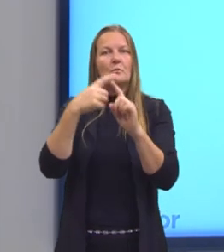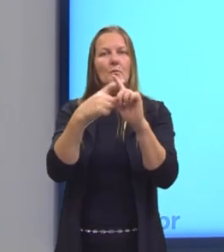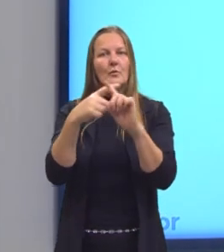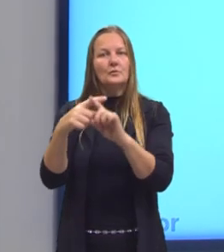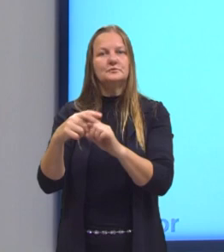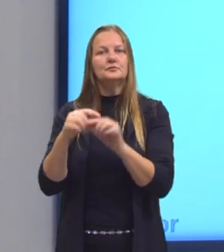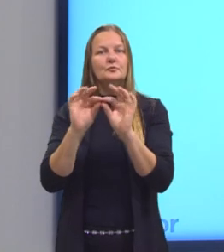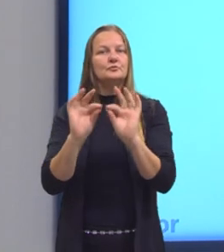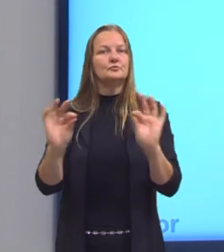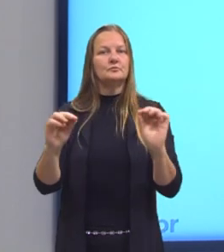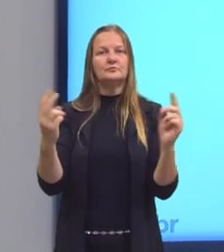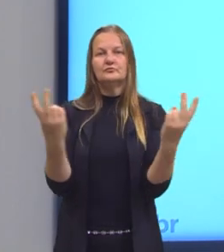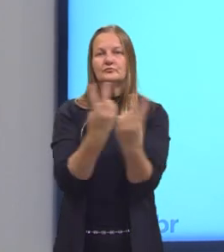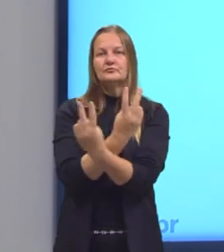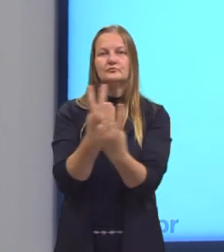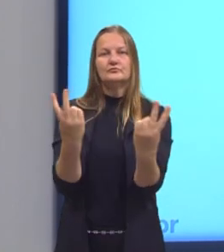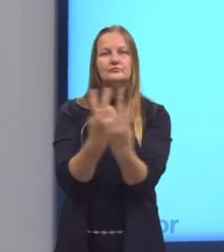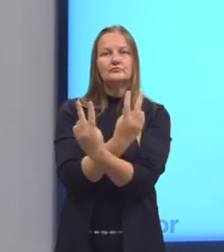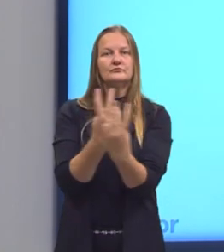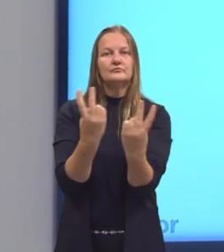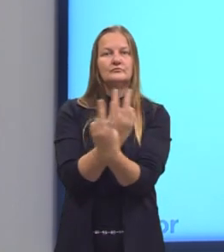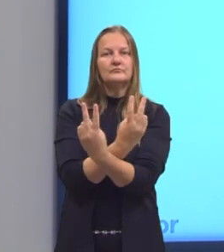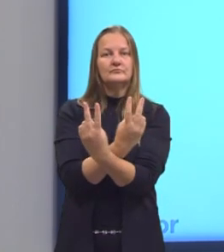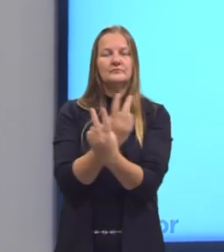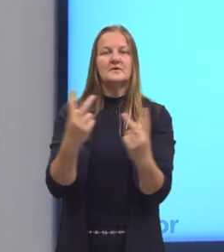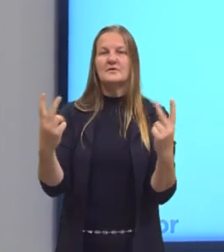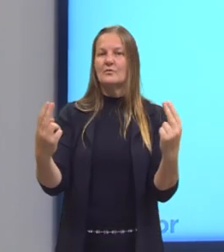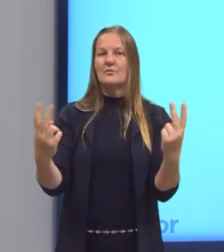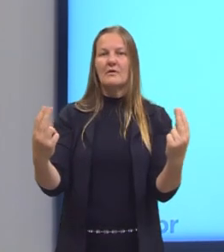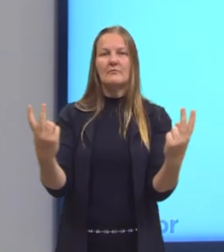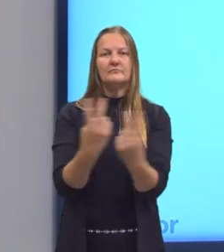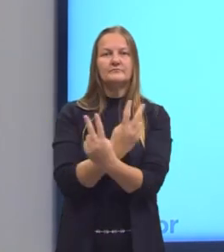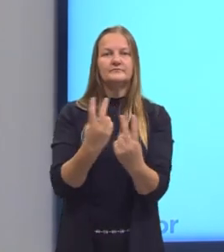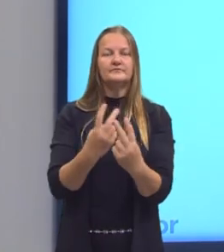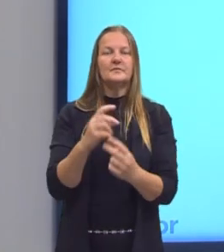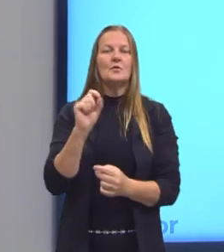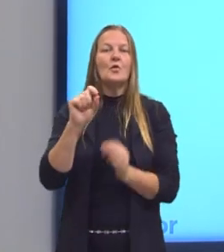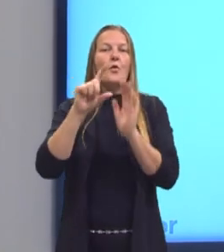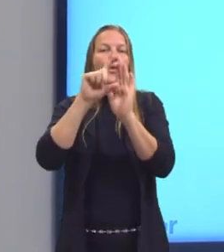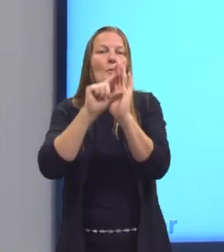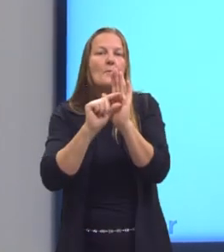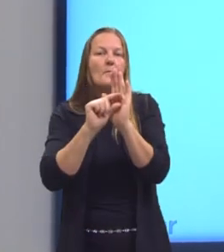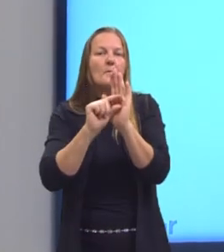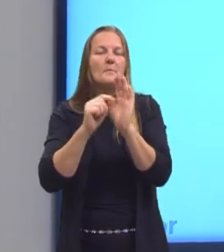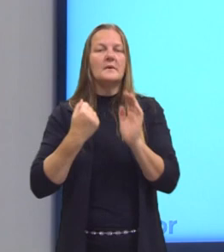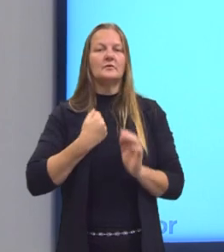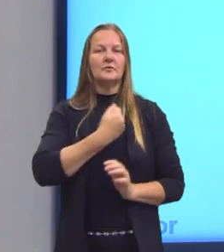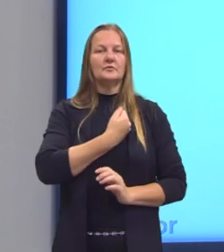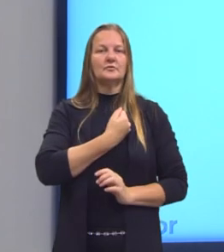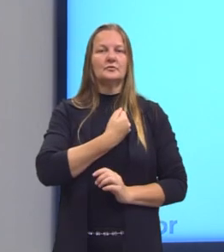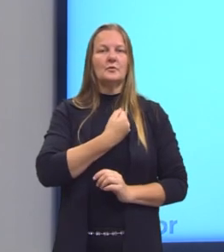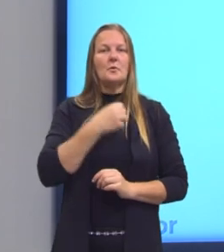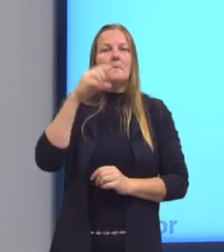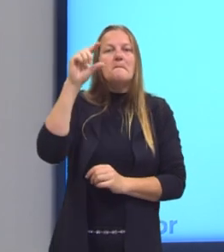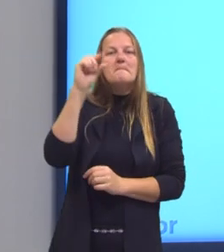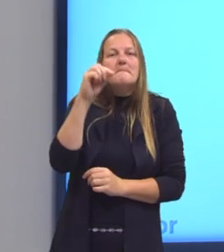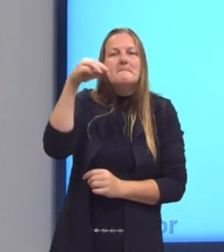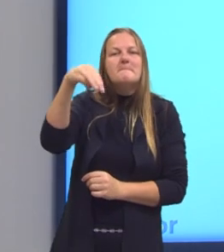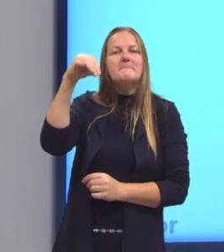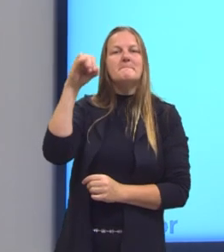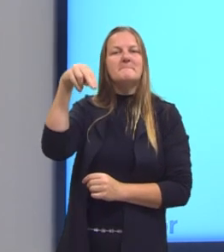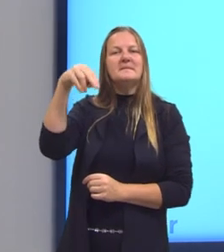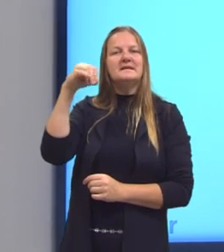mais números, eles possuem múltiplos comuns, né? O menor desses múltiplos é o que a gente chama de mínimo múltiplo comum.